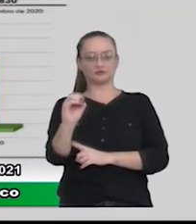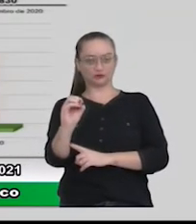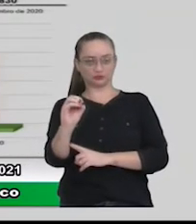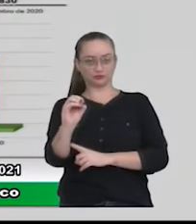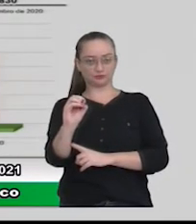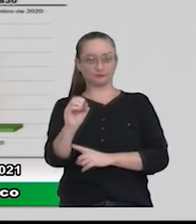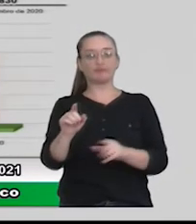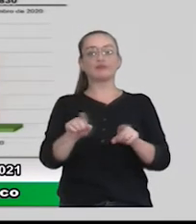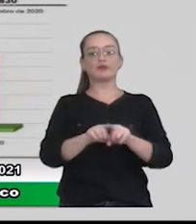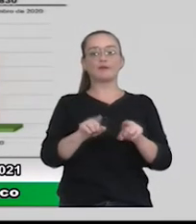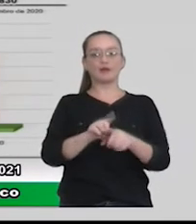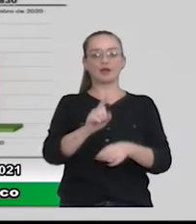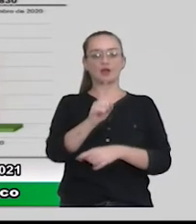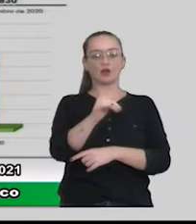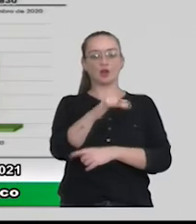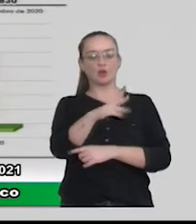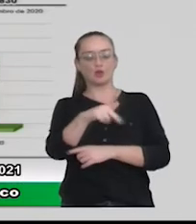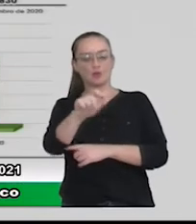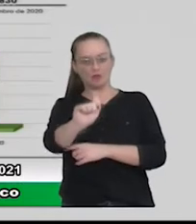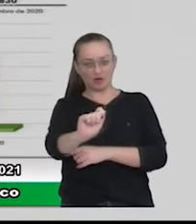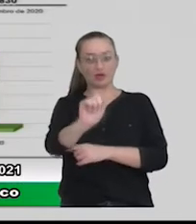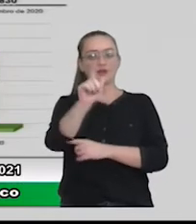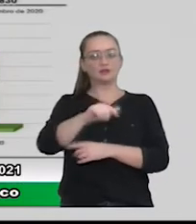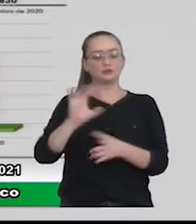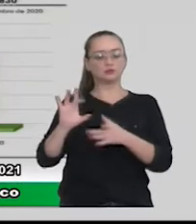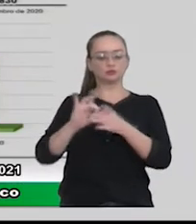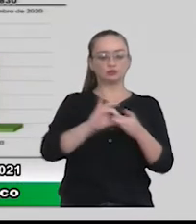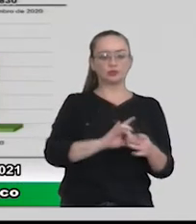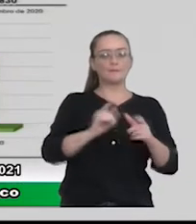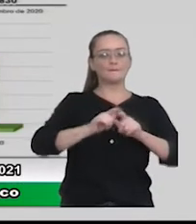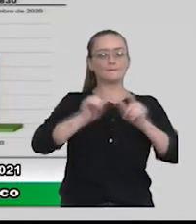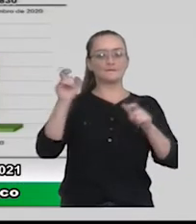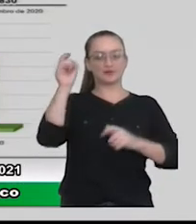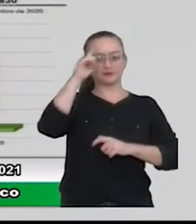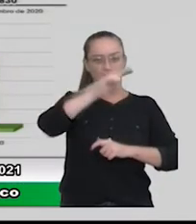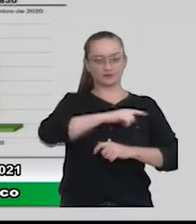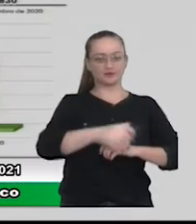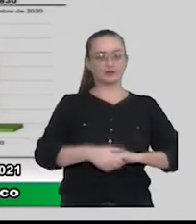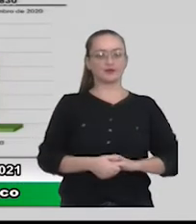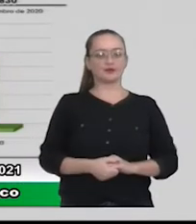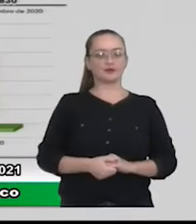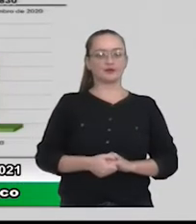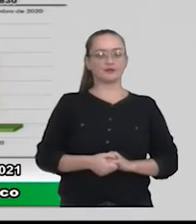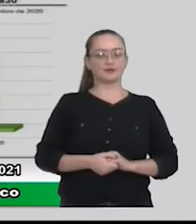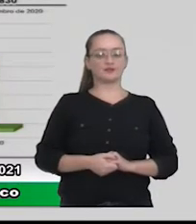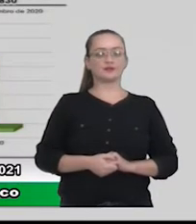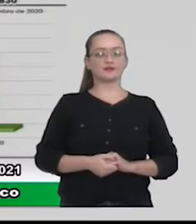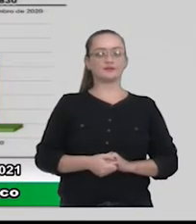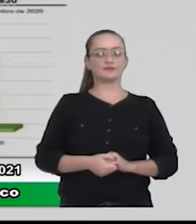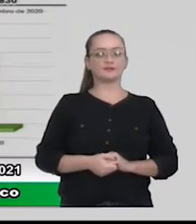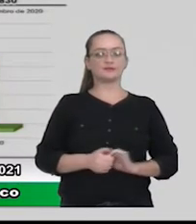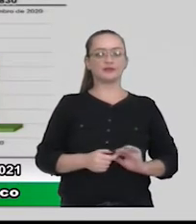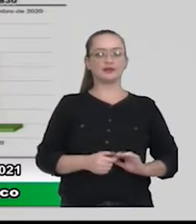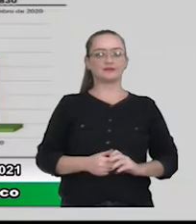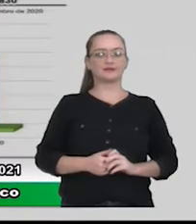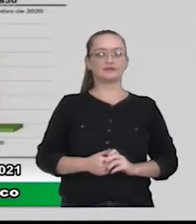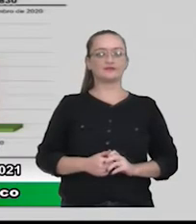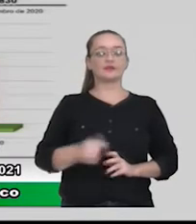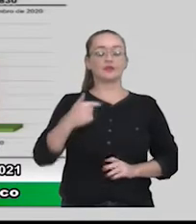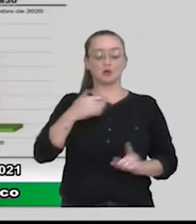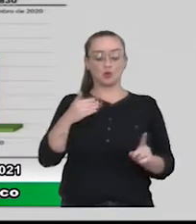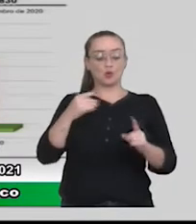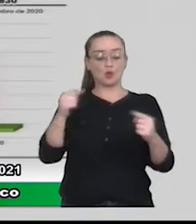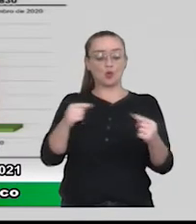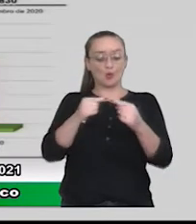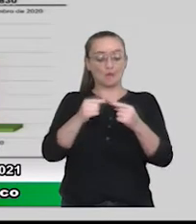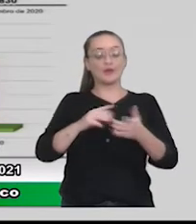a própria LOA, a gente previu um cenário de maior dificuldade, que a gente teria um déficit primário. De acordo com a metodologia